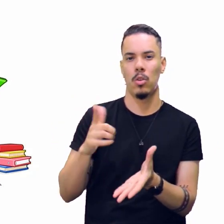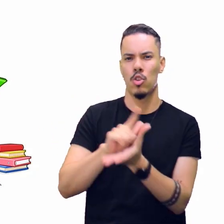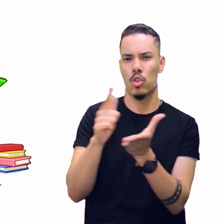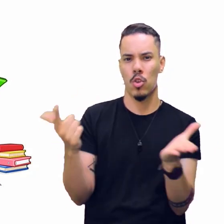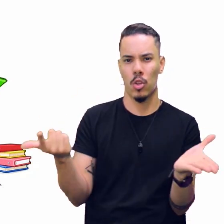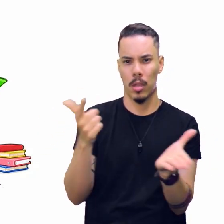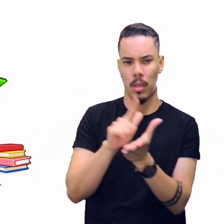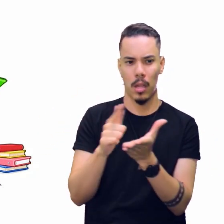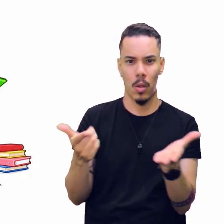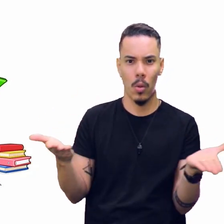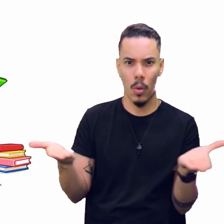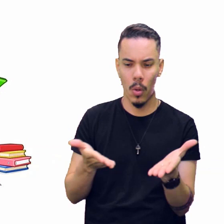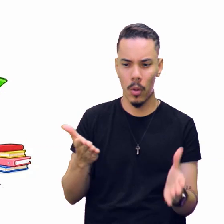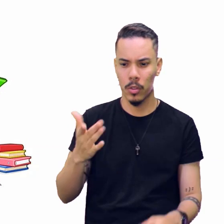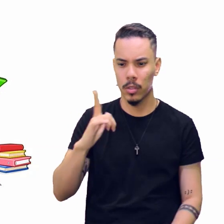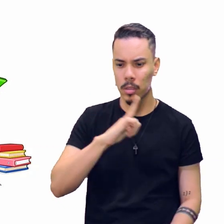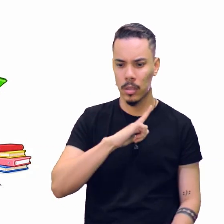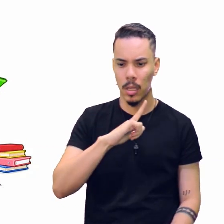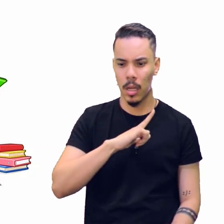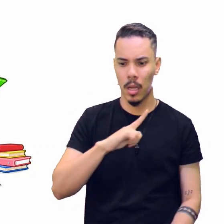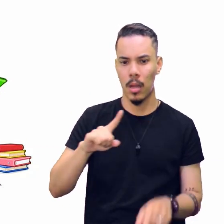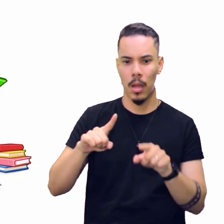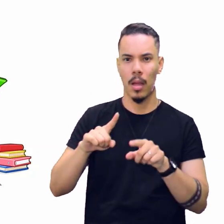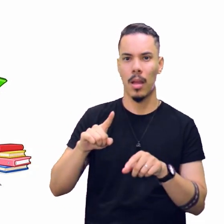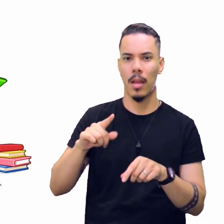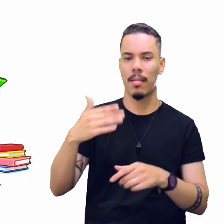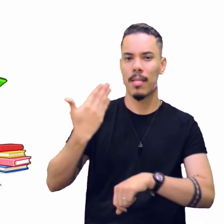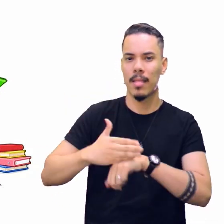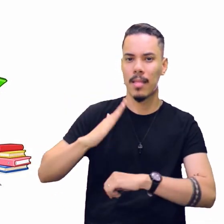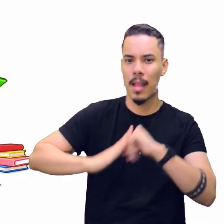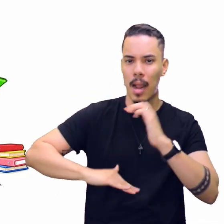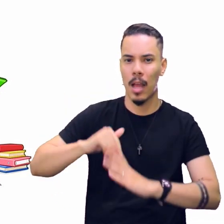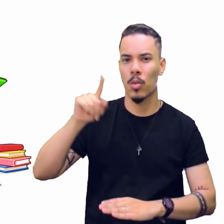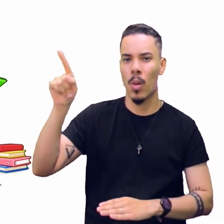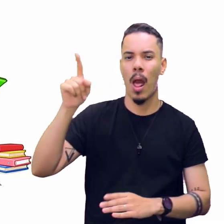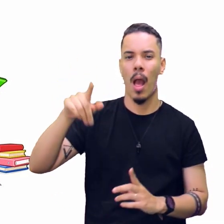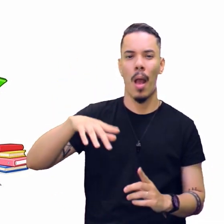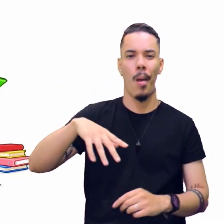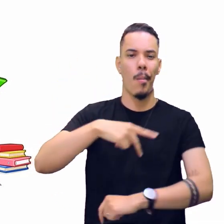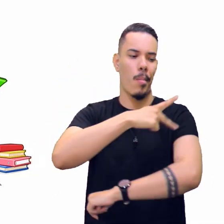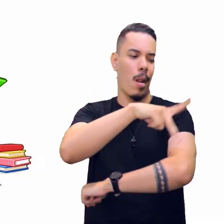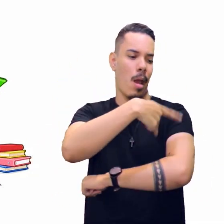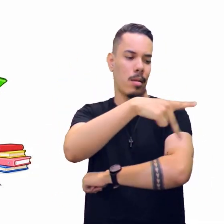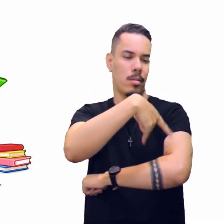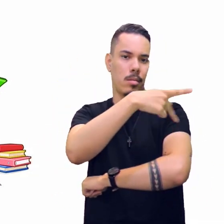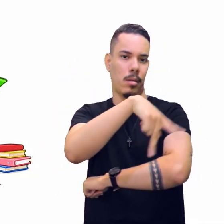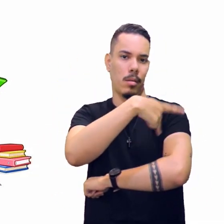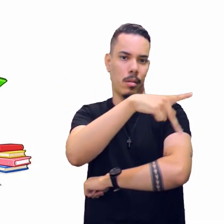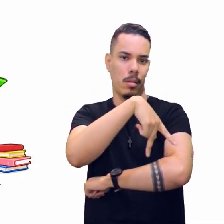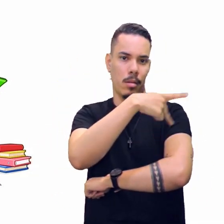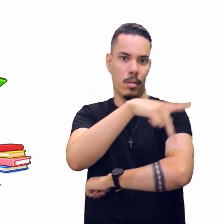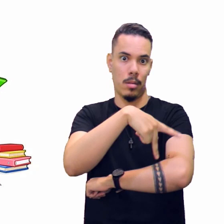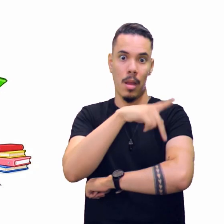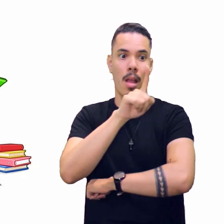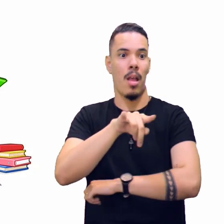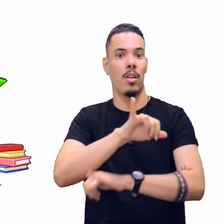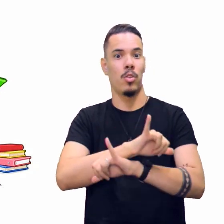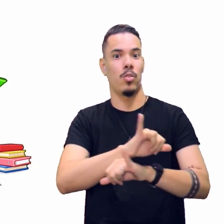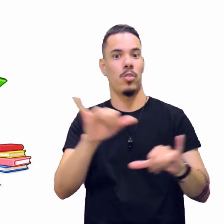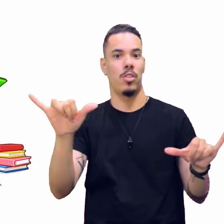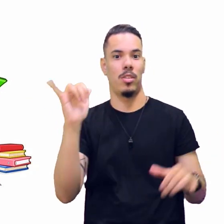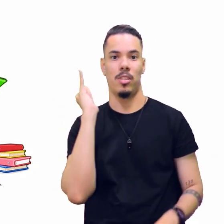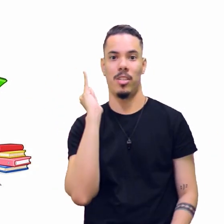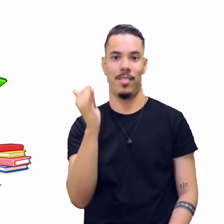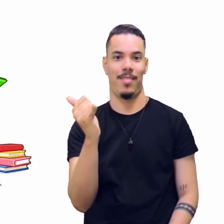jornal, que hoje vai ter uma funcional lá na pracinha da matriz. Isso é uma notícia.